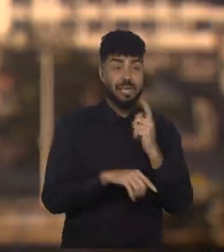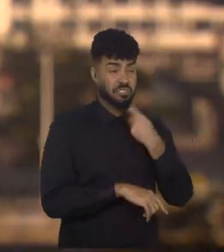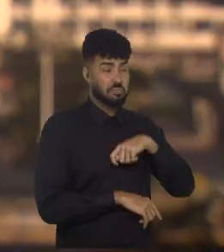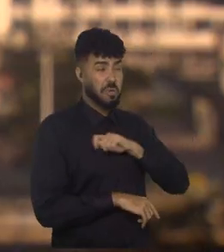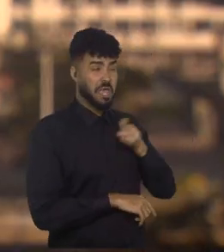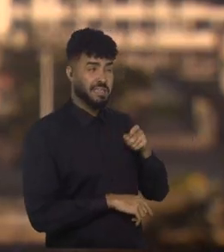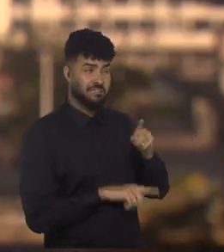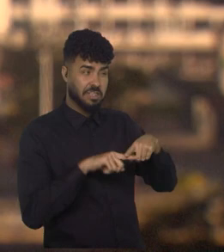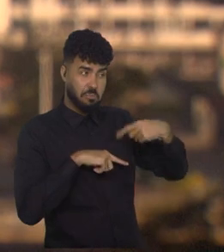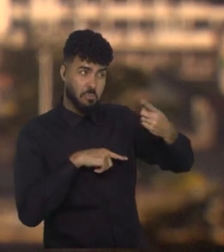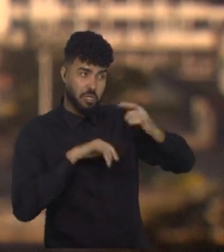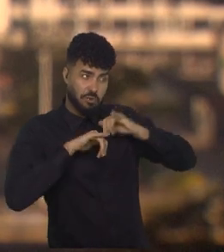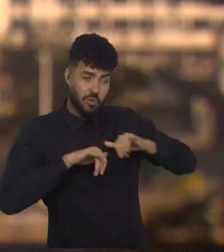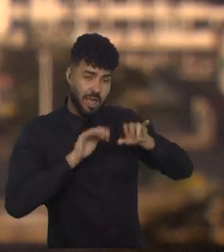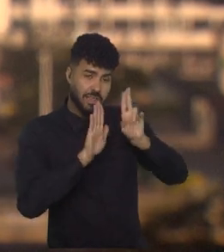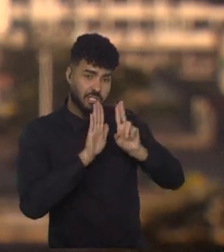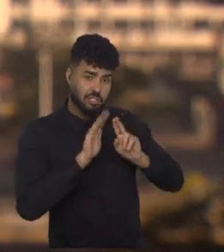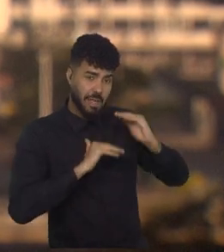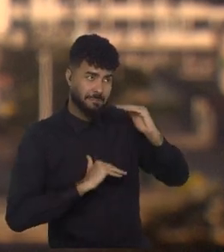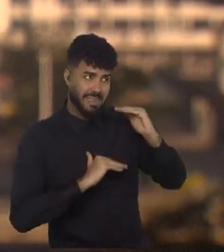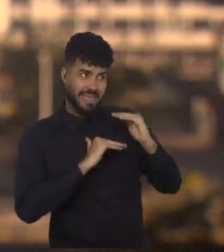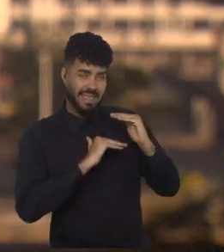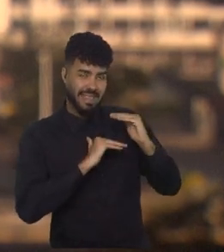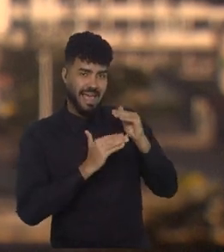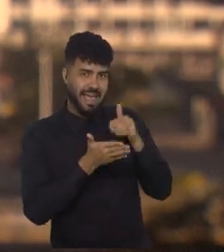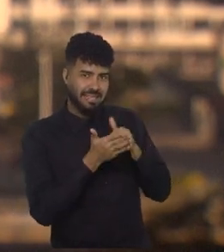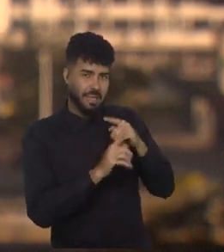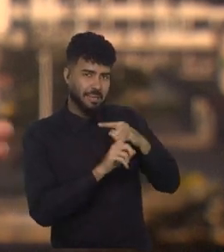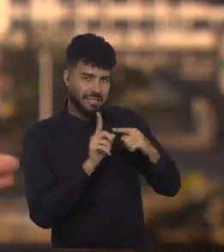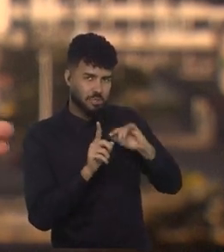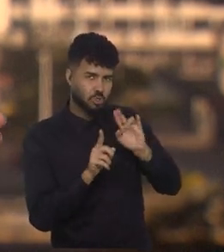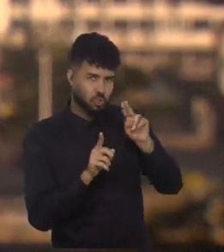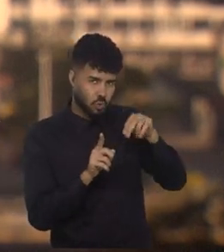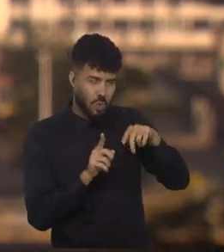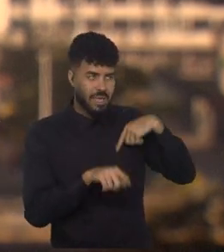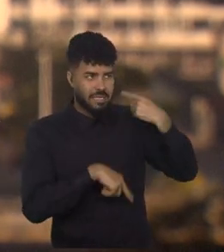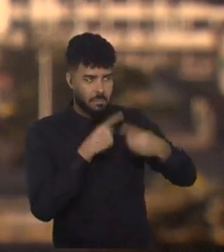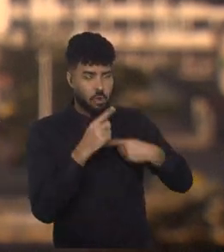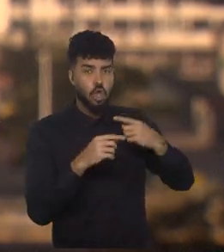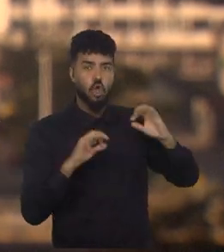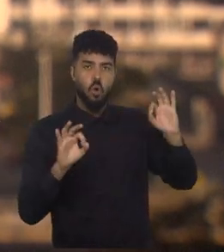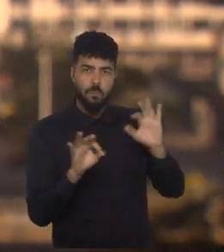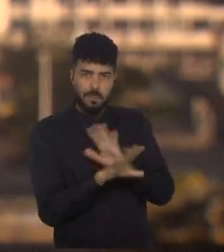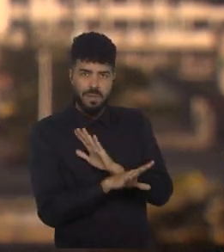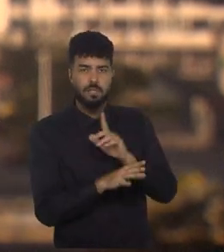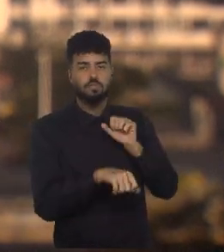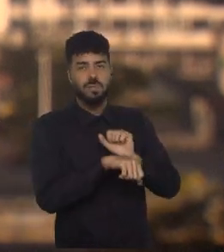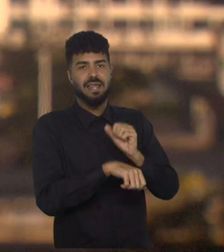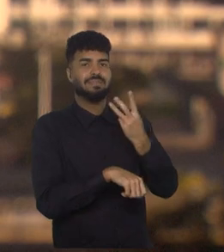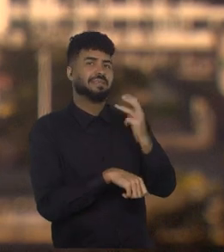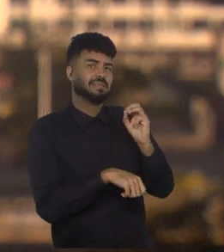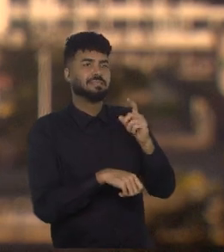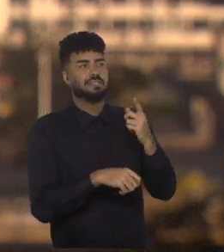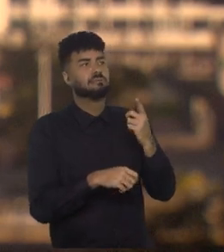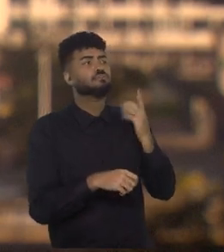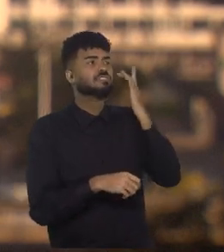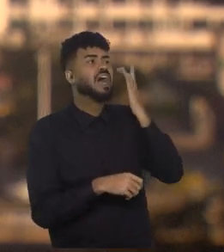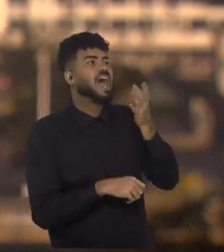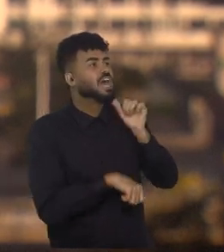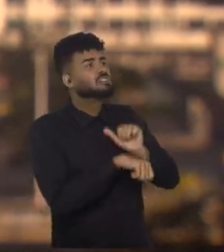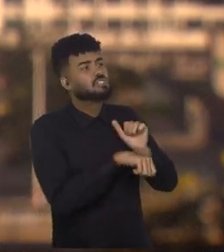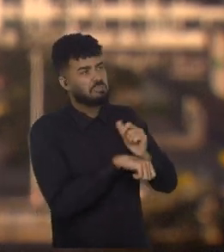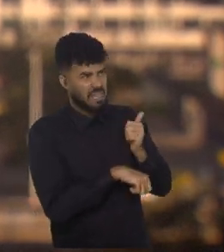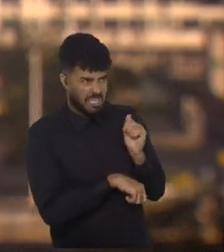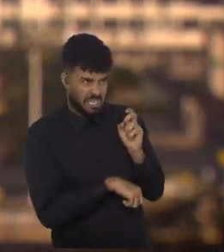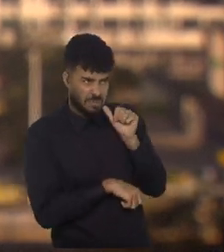divulgar uma lista pequena até meados de junho e esperar para o dia 30 para fechar. Mas o que você espera?